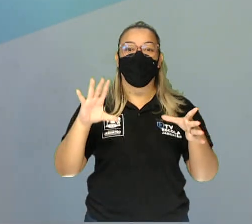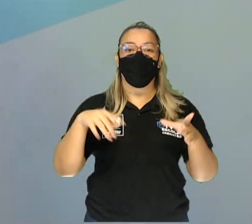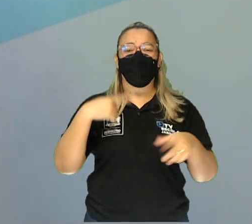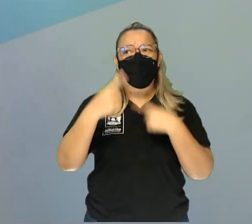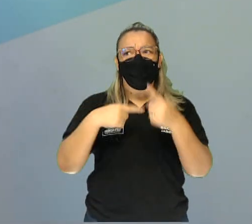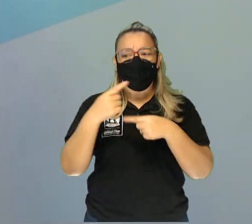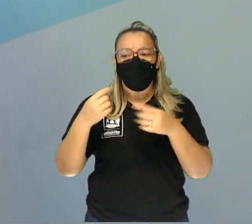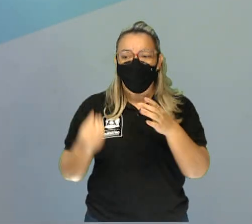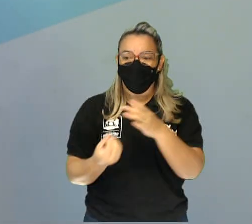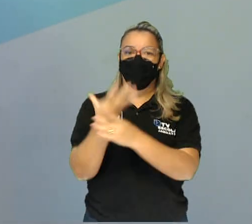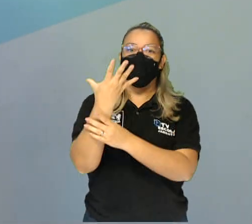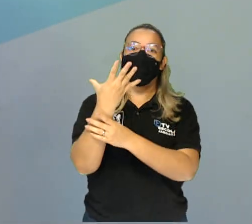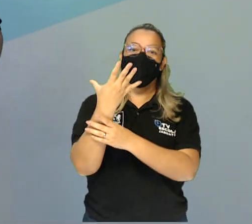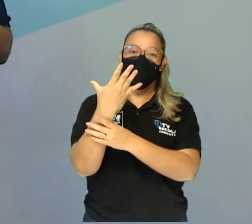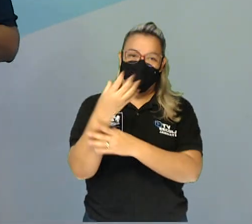outros surgiram recentemente.